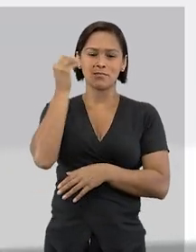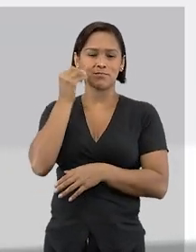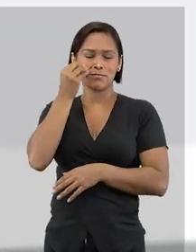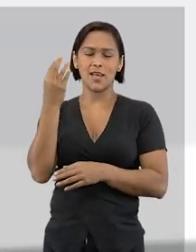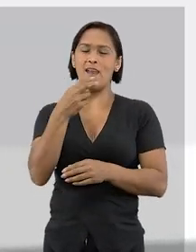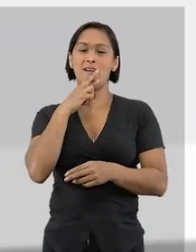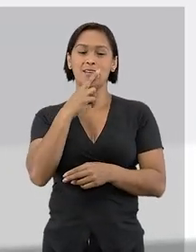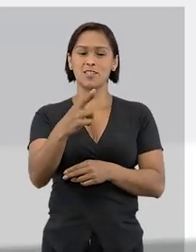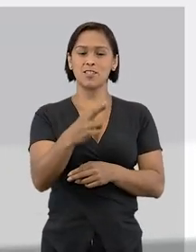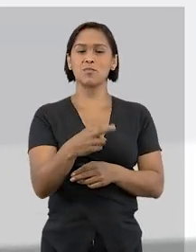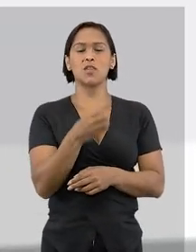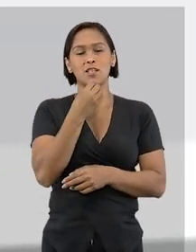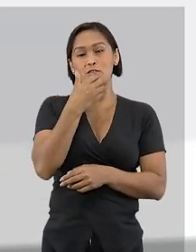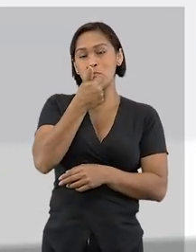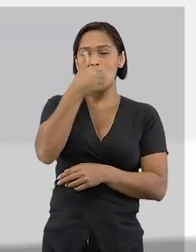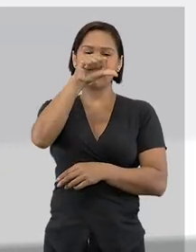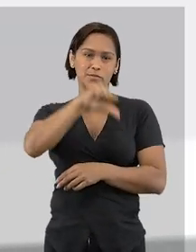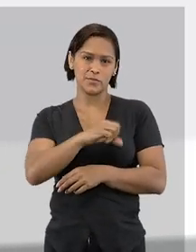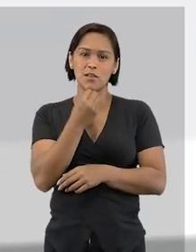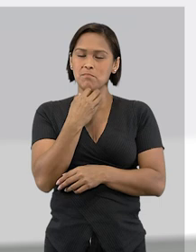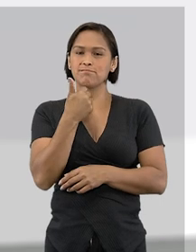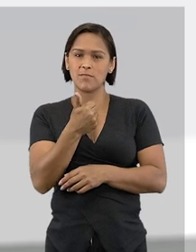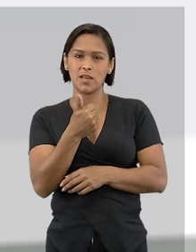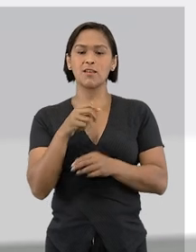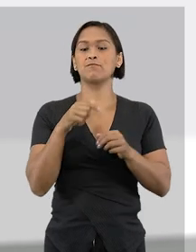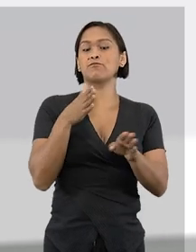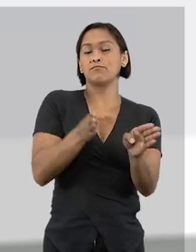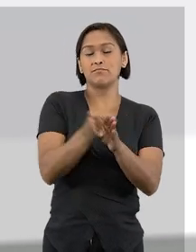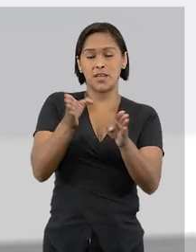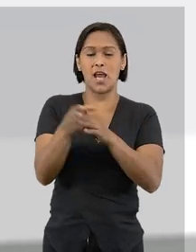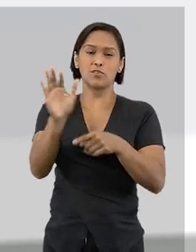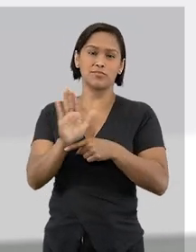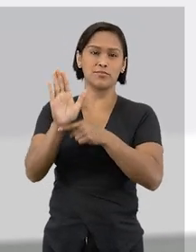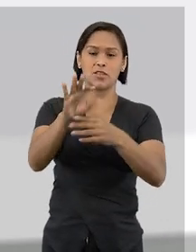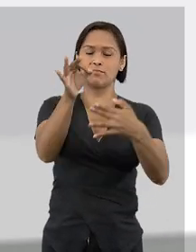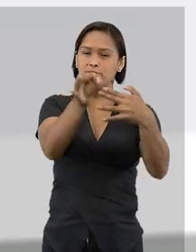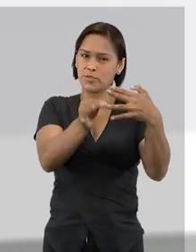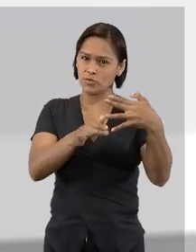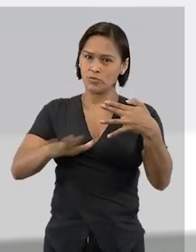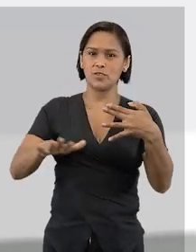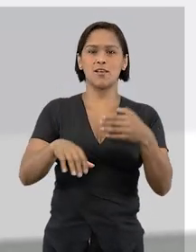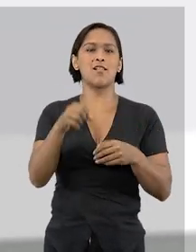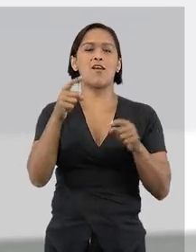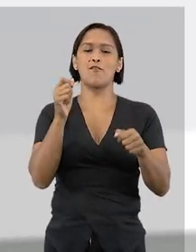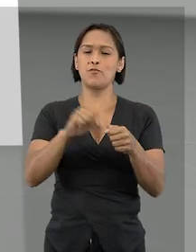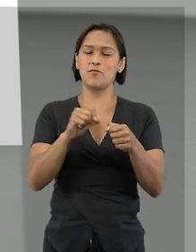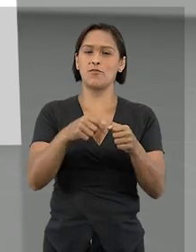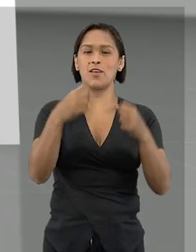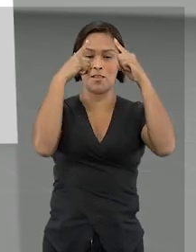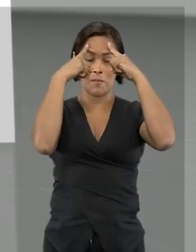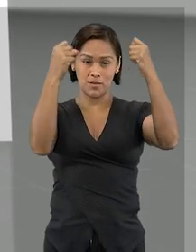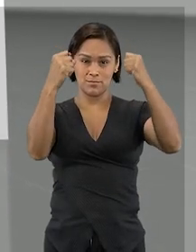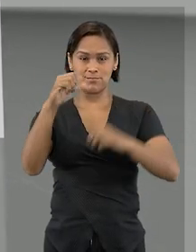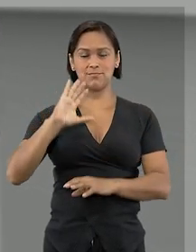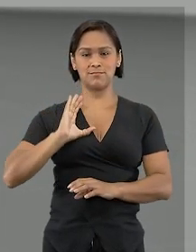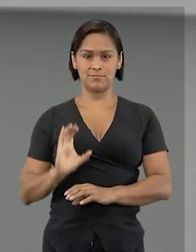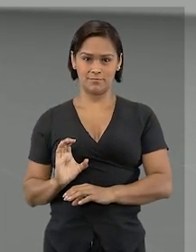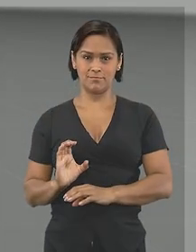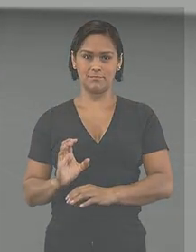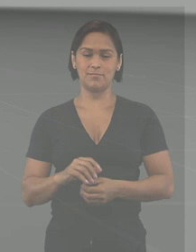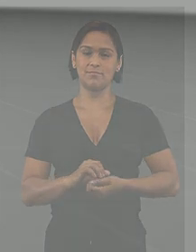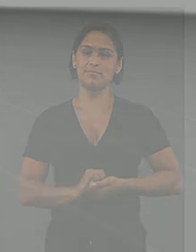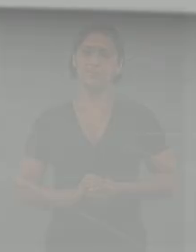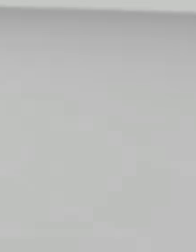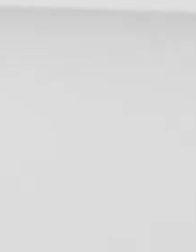Respondendo a nossa pesquisa de satisfação, você contribui para a excelência da prestação jurisdicional realizada pelo Tribunal da